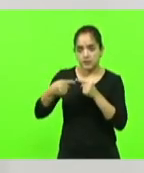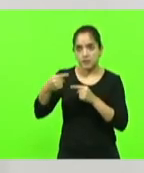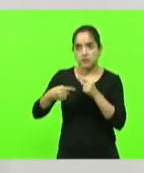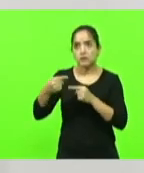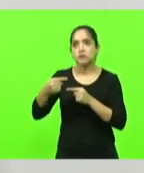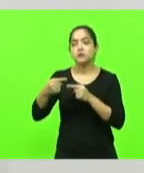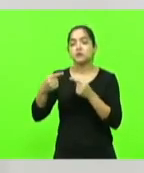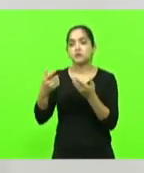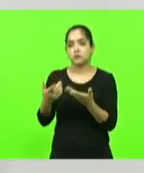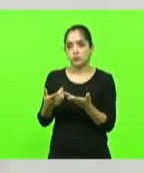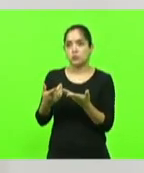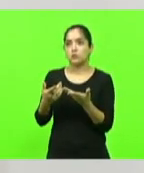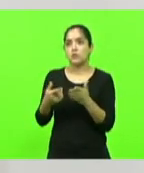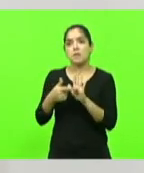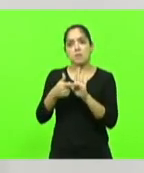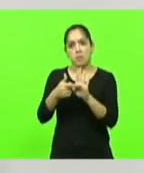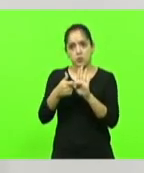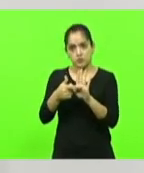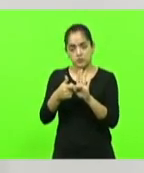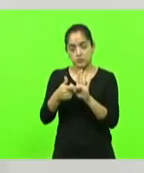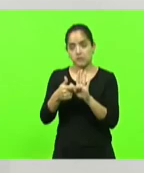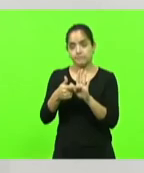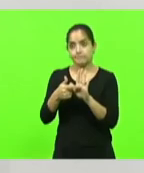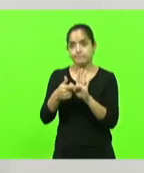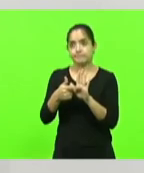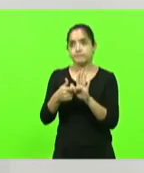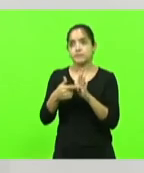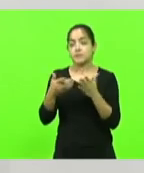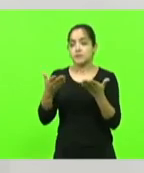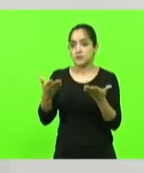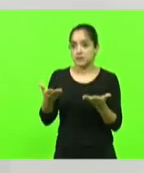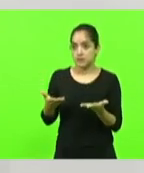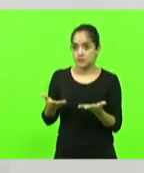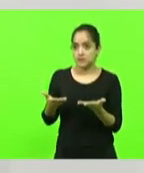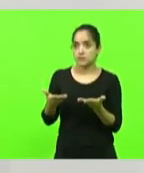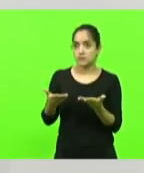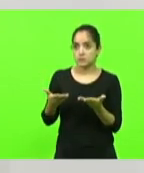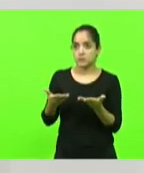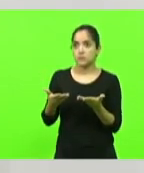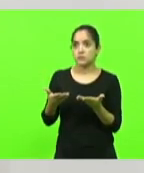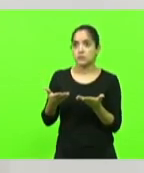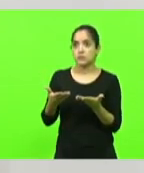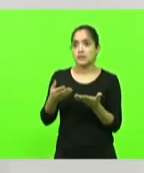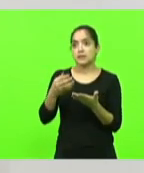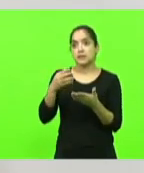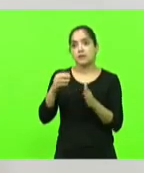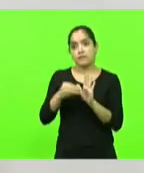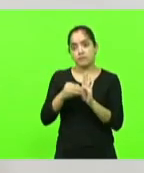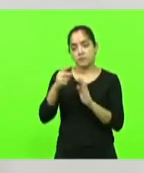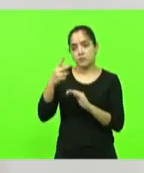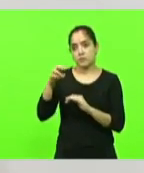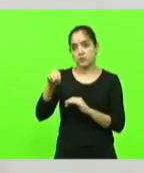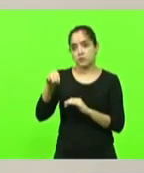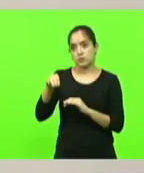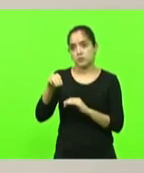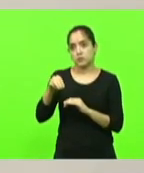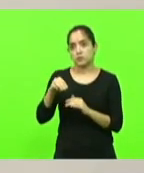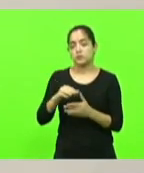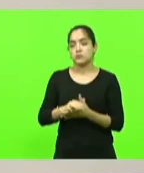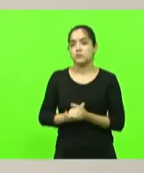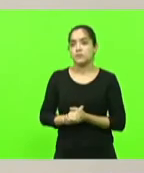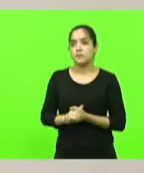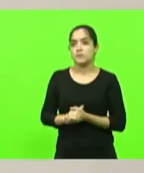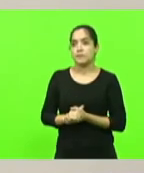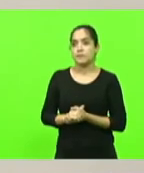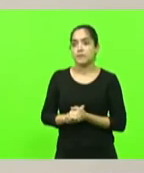arrebentar no momento que é esperado seria isso presidente me sobra dois minutos ainda obrigado pela